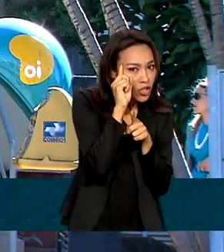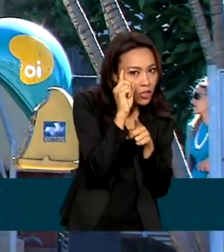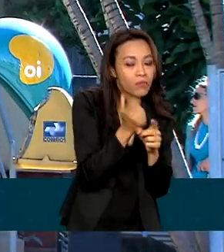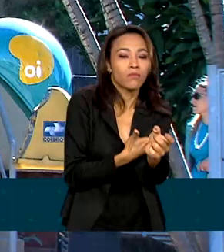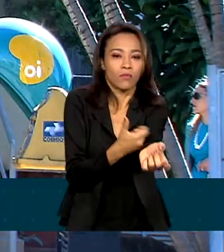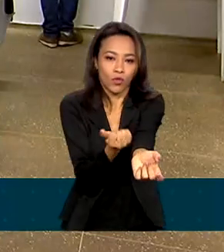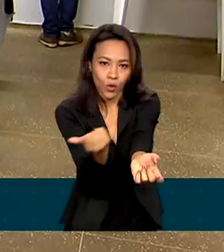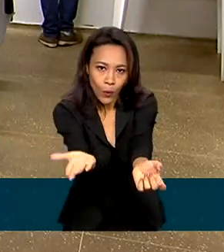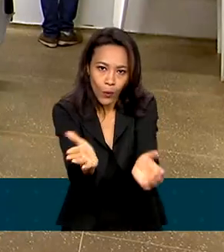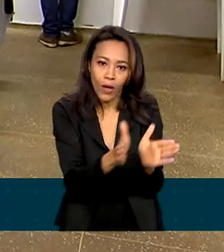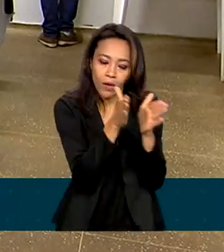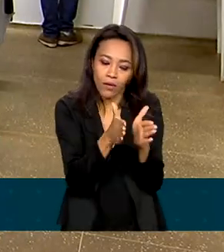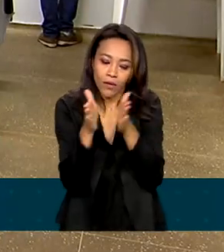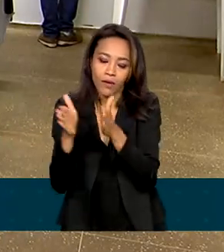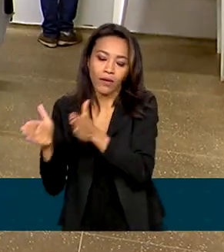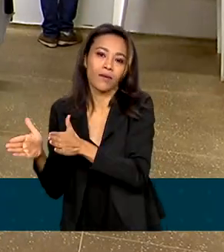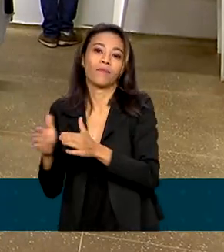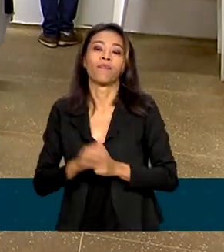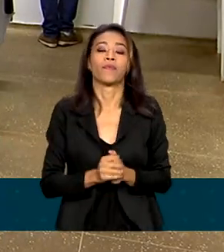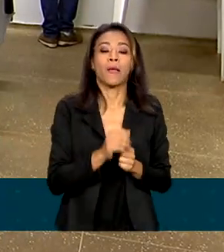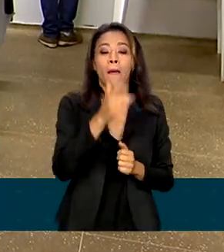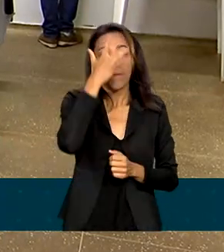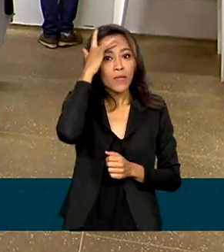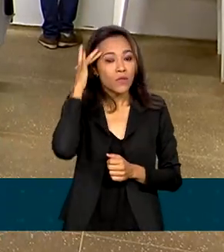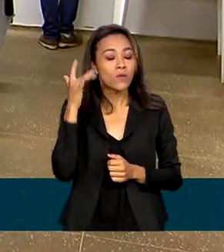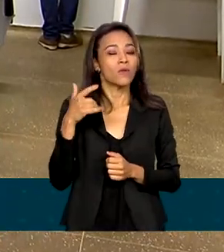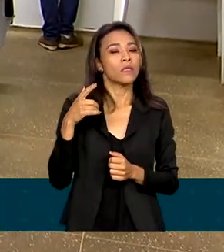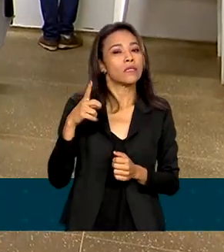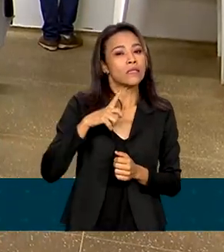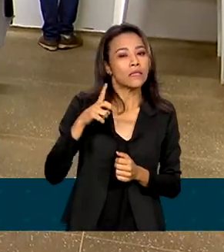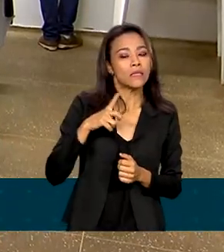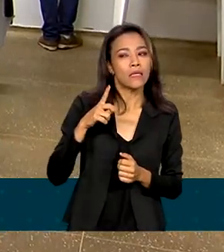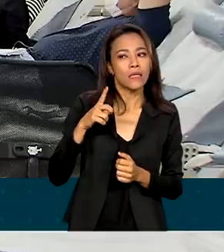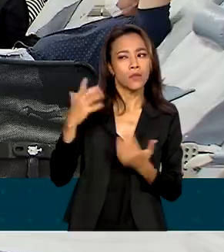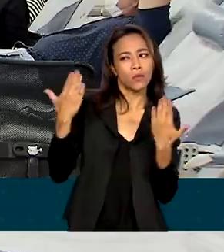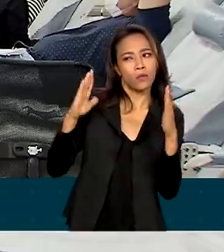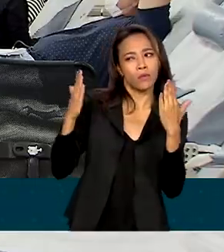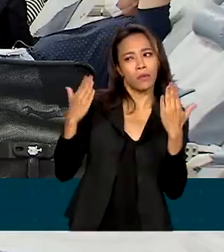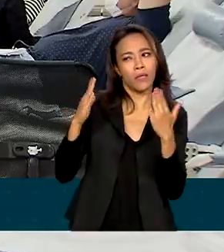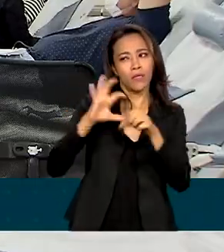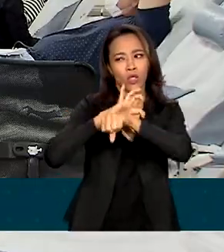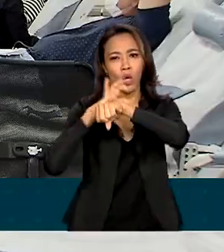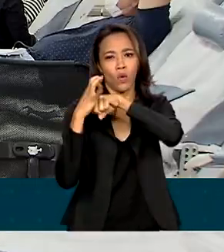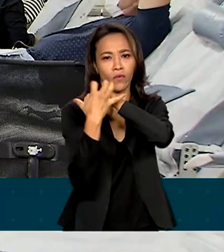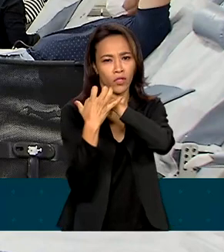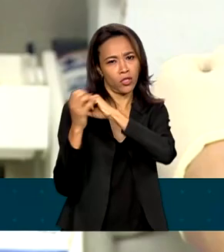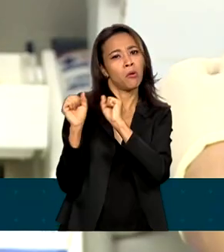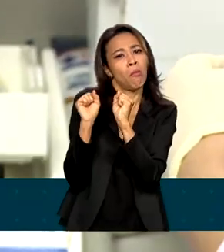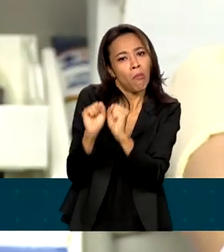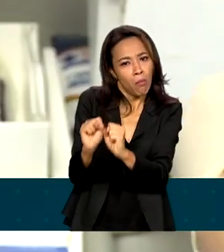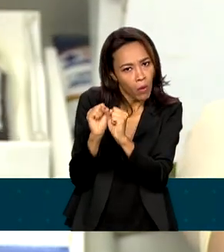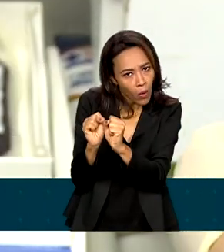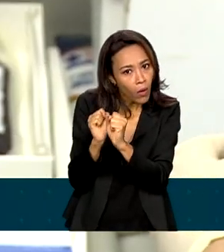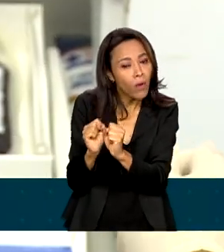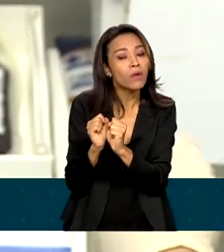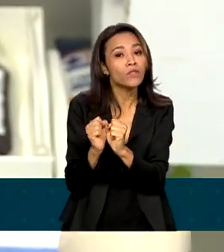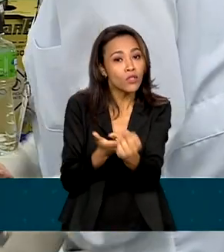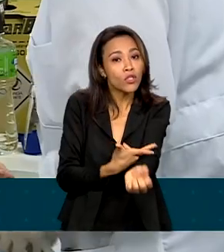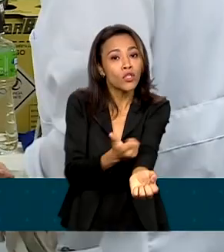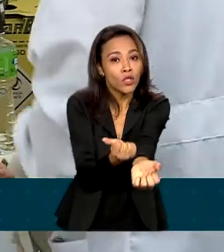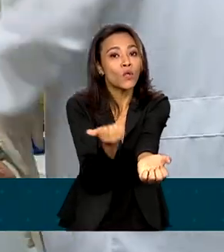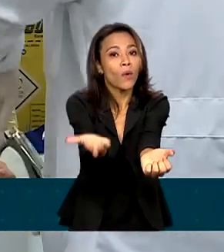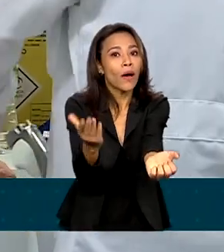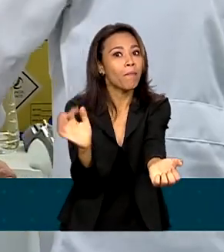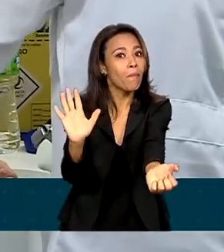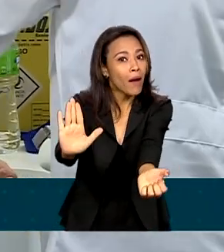Ministério da Saúde, pessoas com diagnóstico ou suspeita de covid-19 podem doar sangue dez dias depois